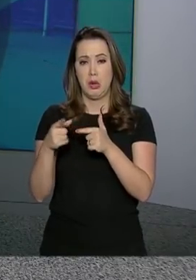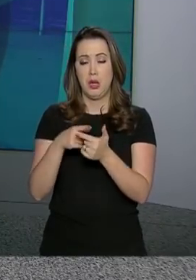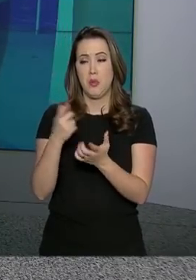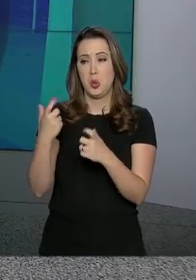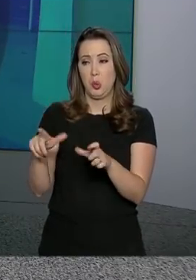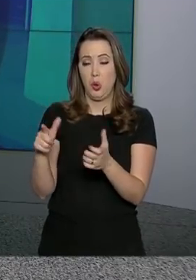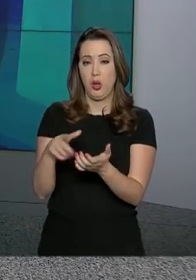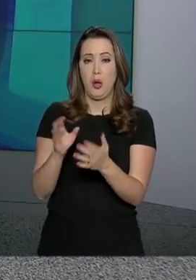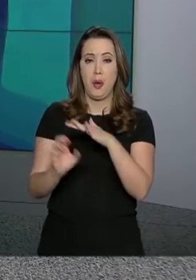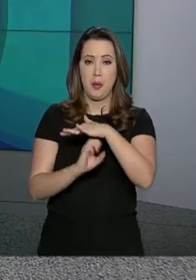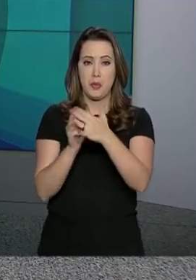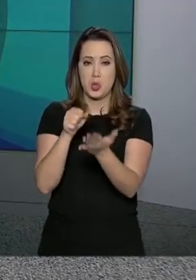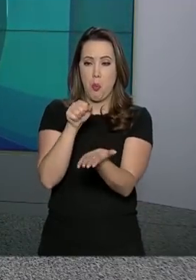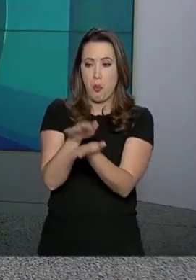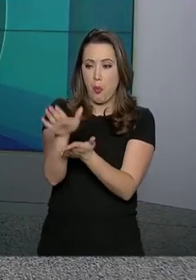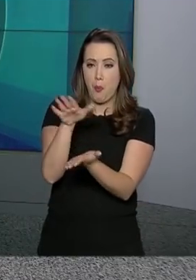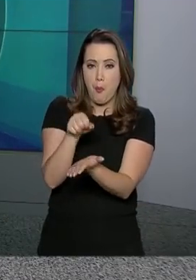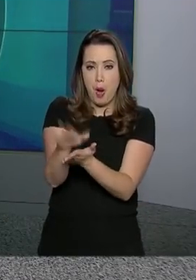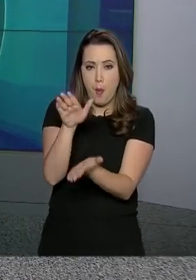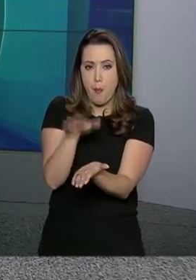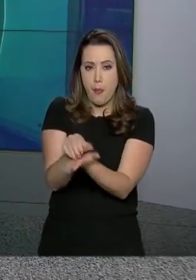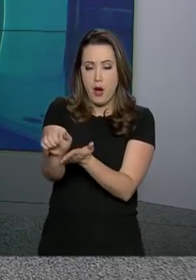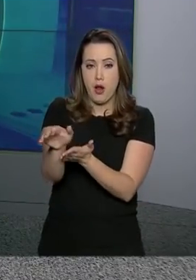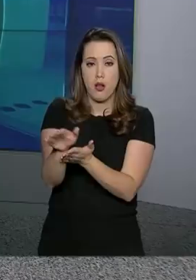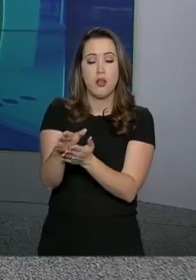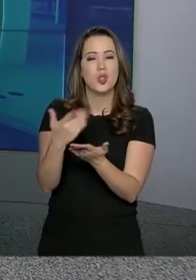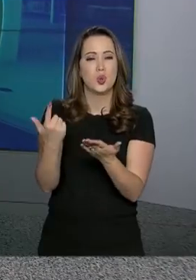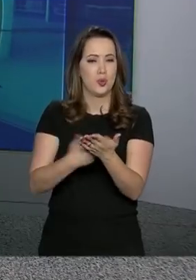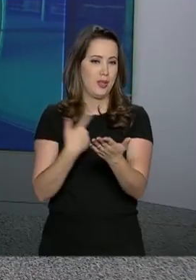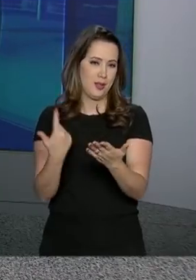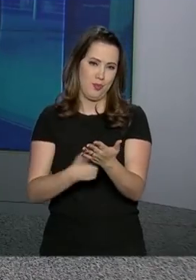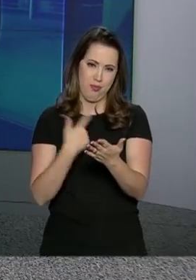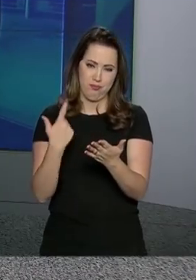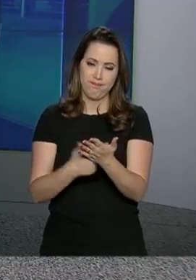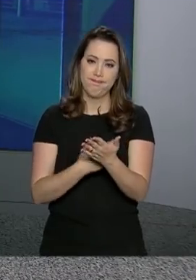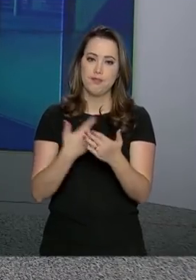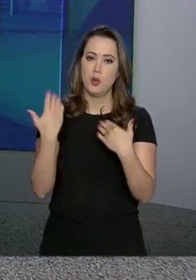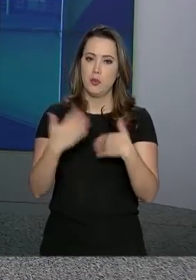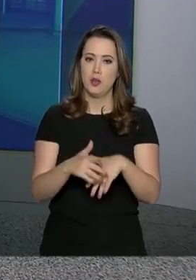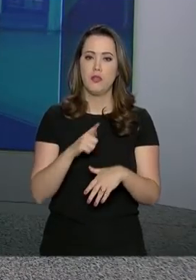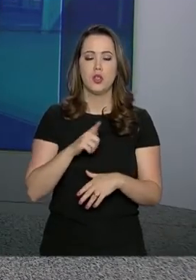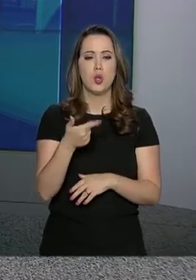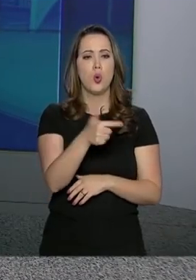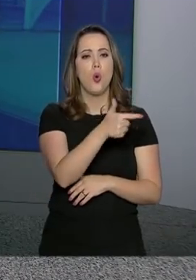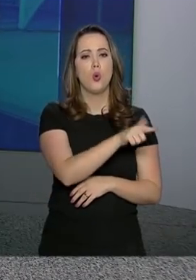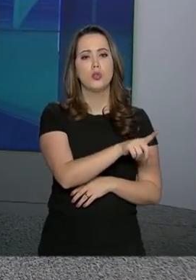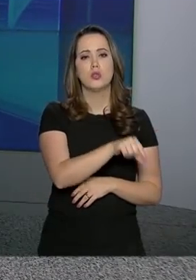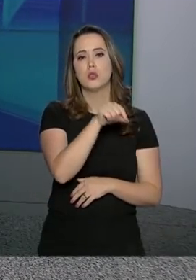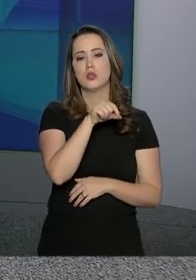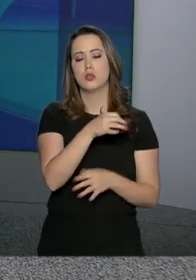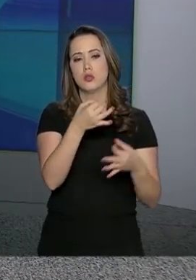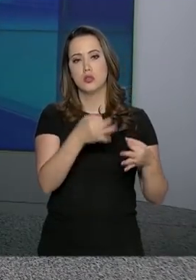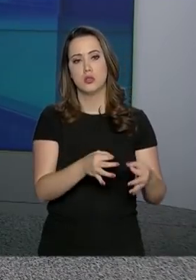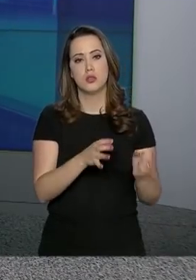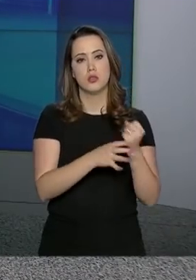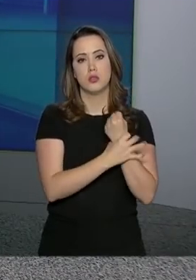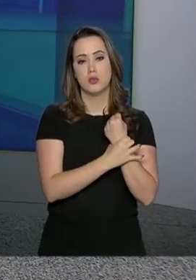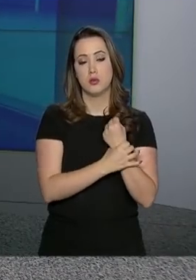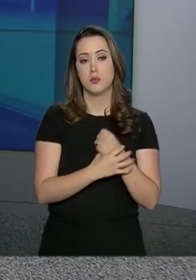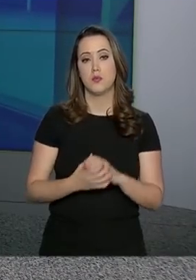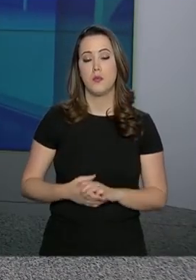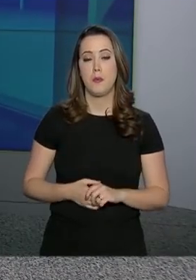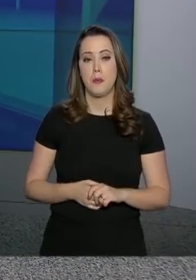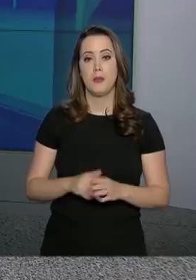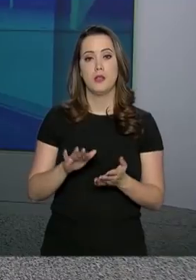contratada para diagramação e impressão dos cadernos de prova, existem alternativas seguras sendo avaliadas.